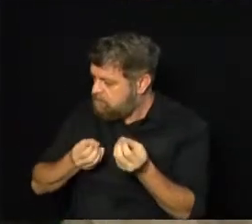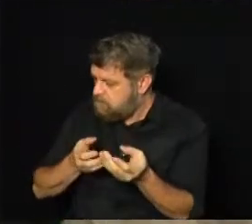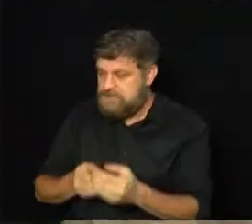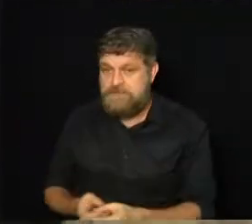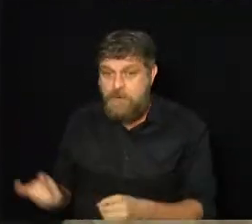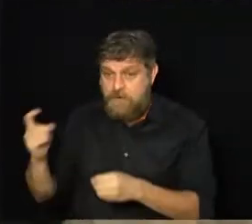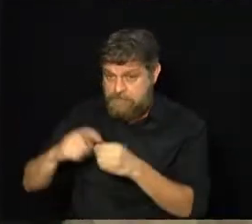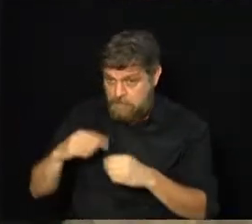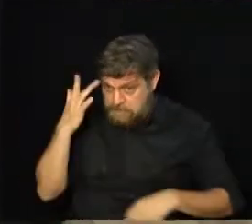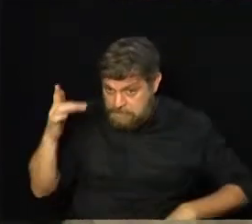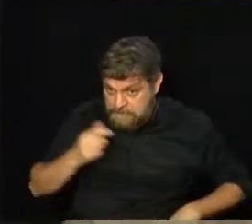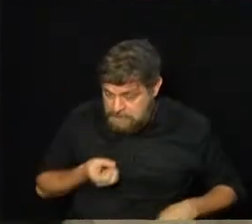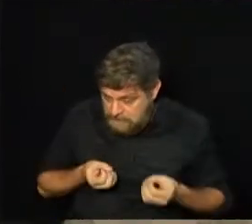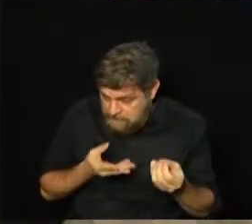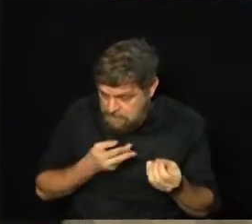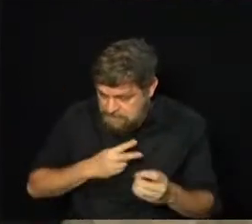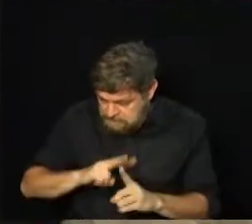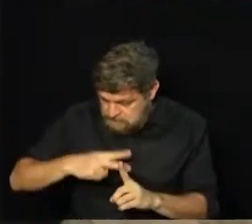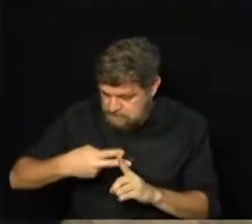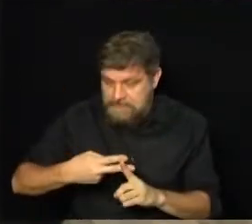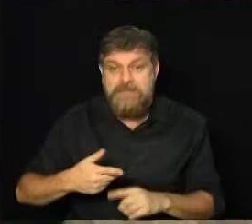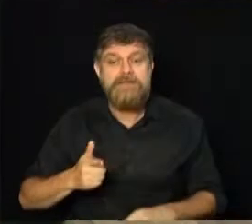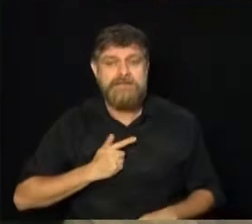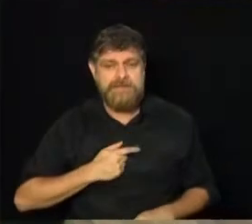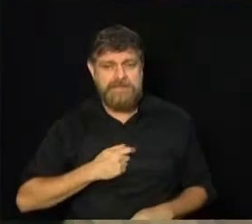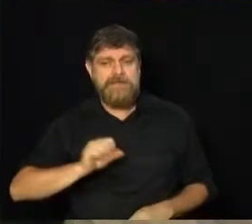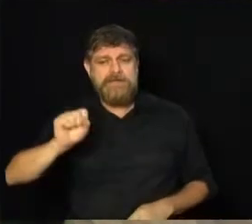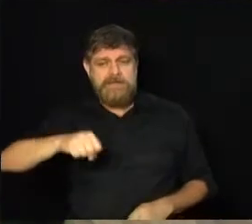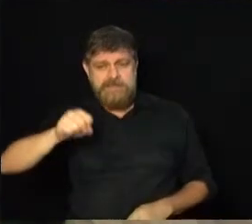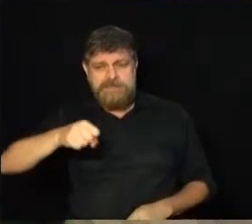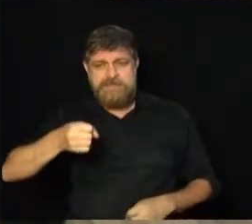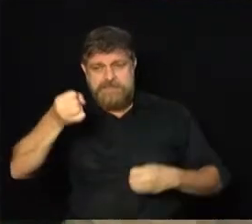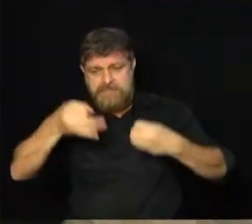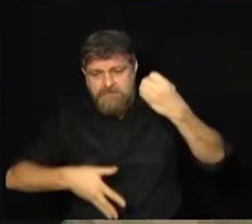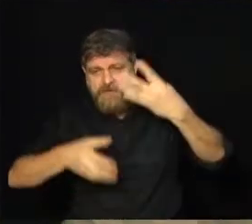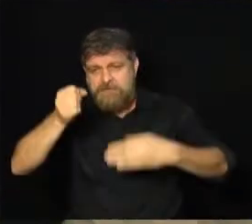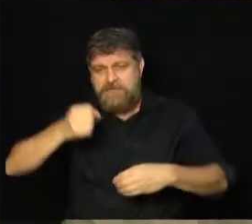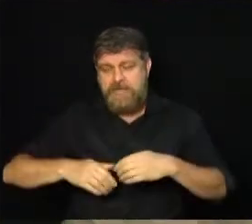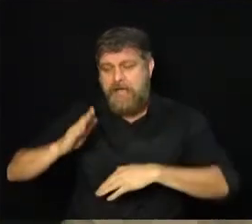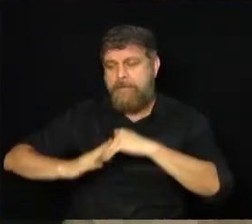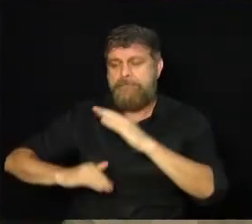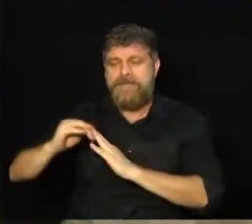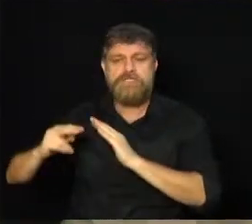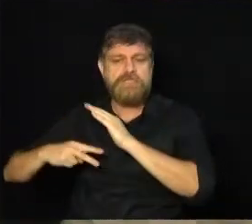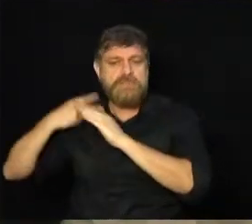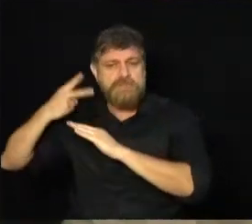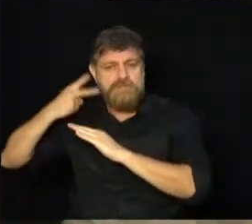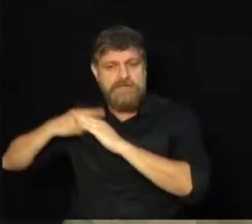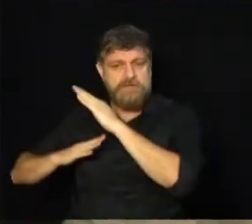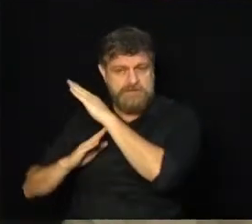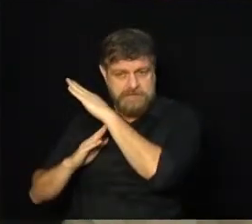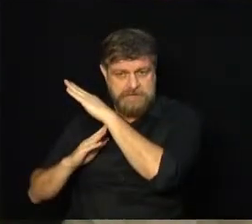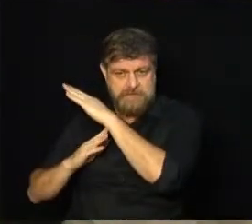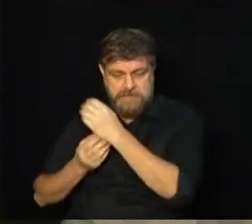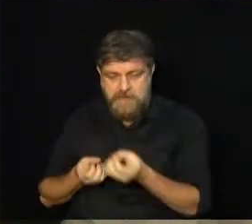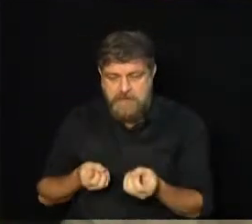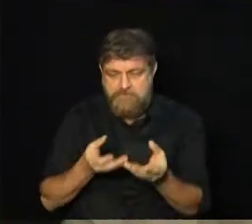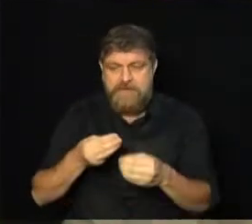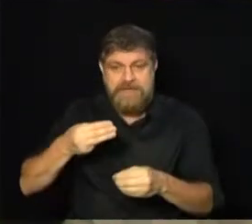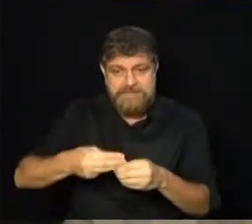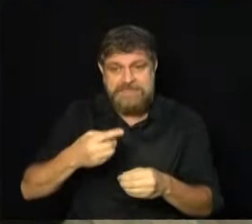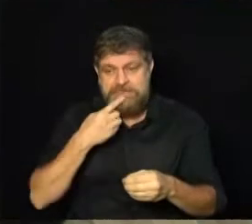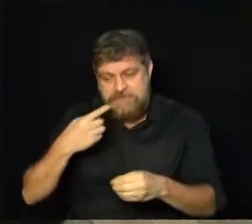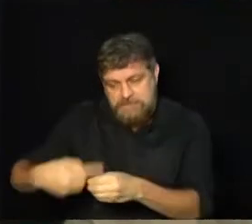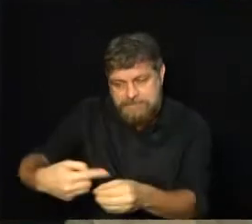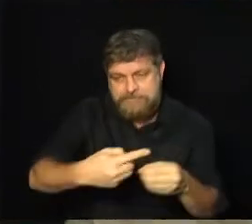Volta amanhã com mais informações. Isso. Amanhã a gente conta, fala um pouco mais das ações dos vereadores e traz aqui as notícias de Campinas e